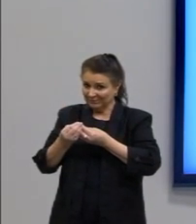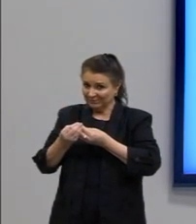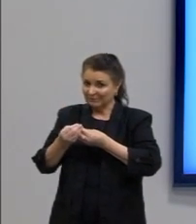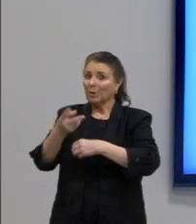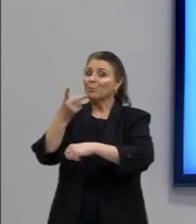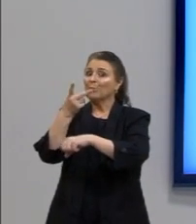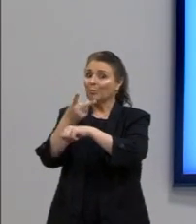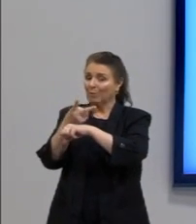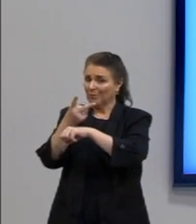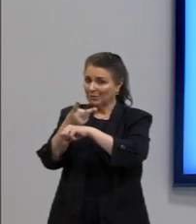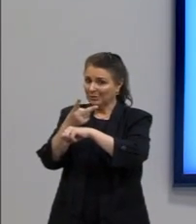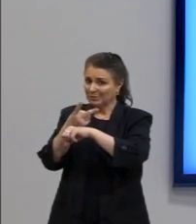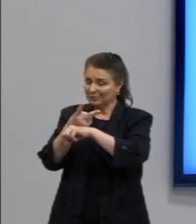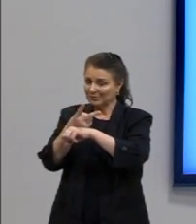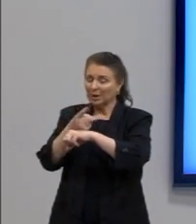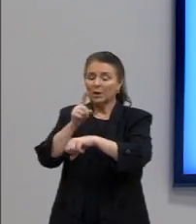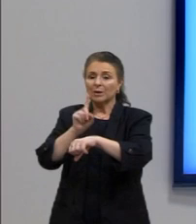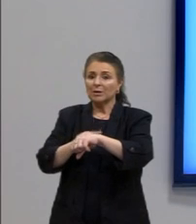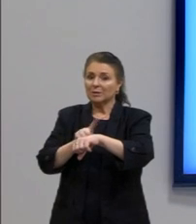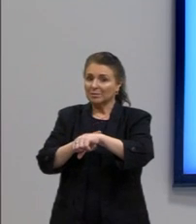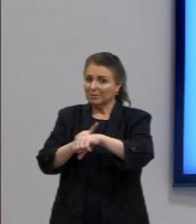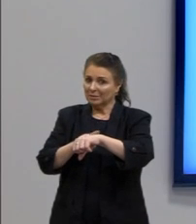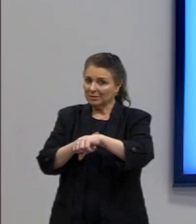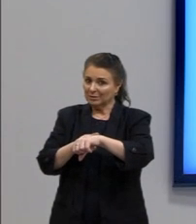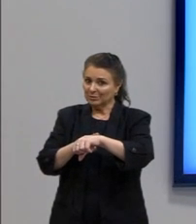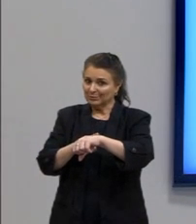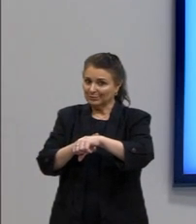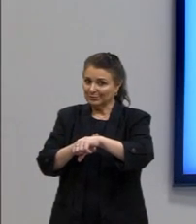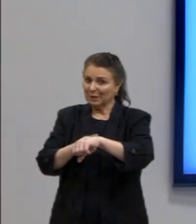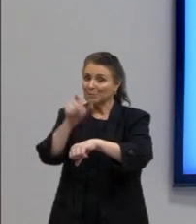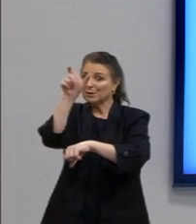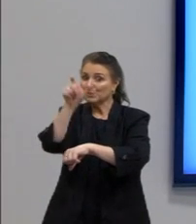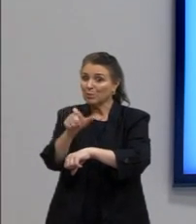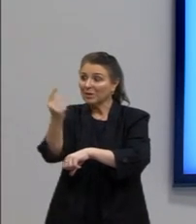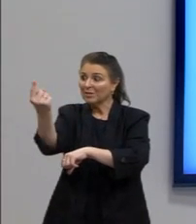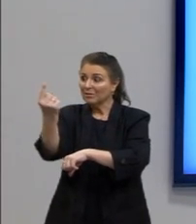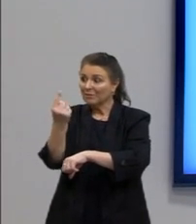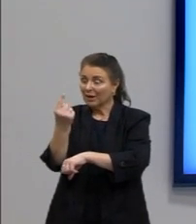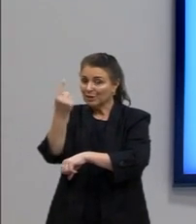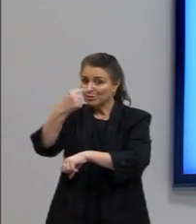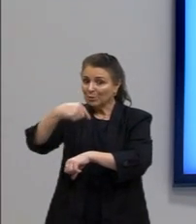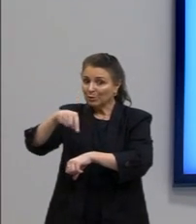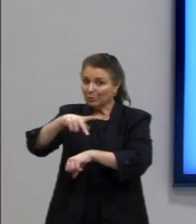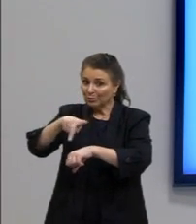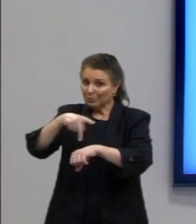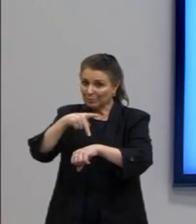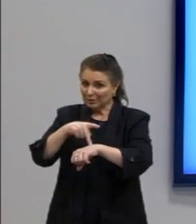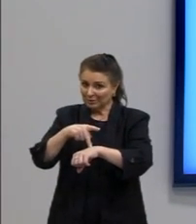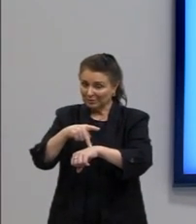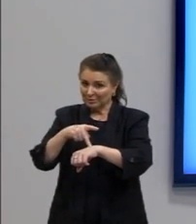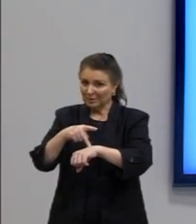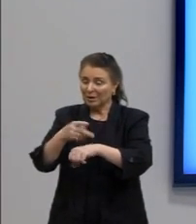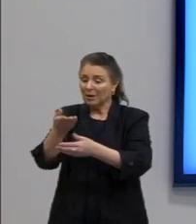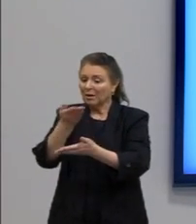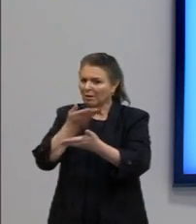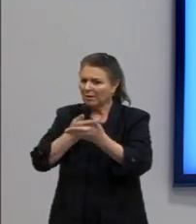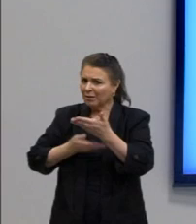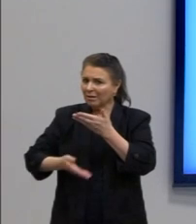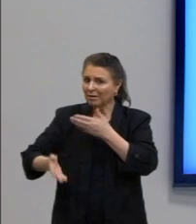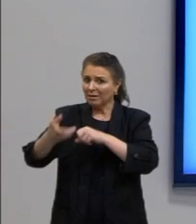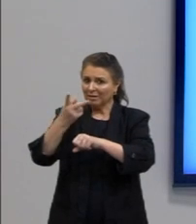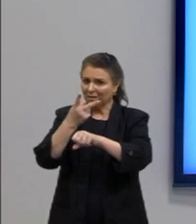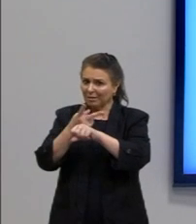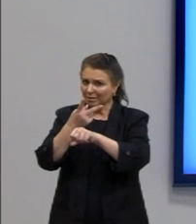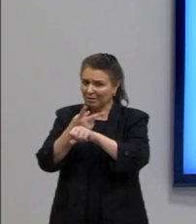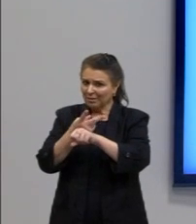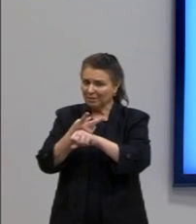provisoridade e temporalidade. São palavras bem difíceis. O ele está dizendo ali? É transitório, é provisório e tem